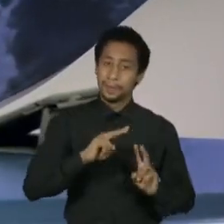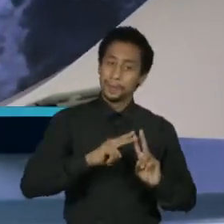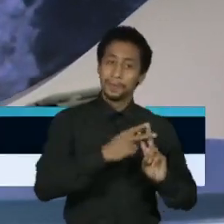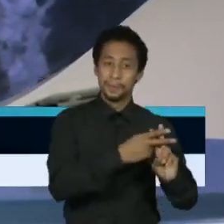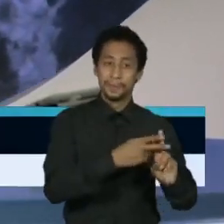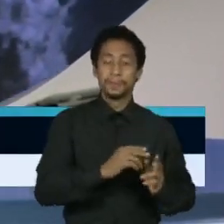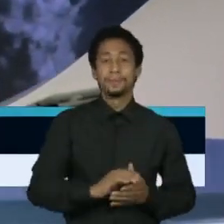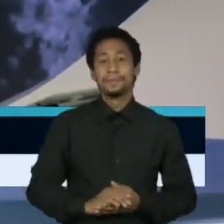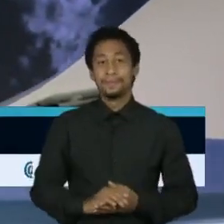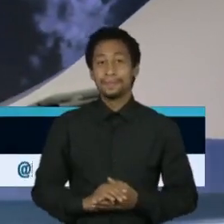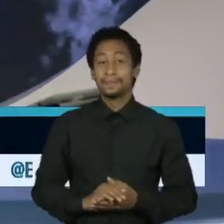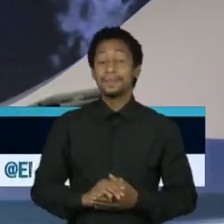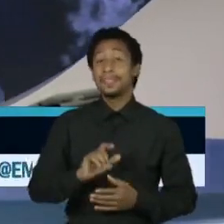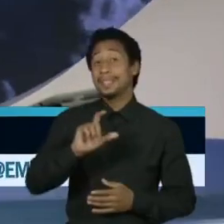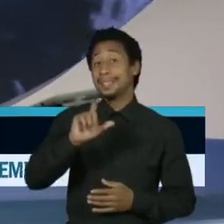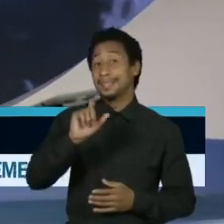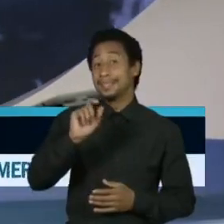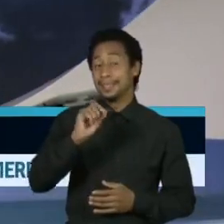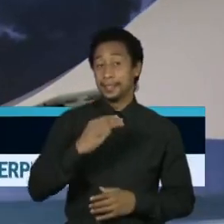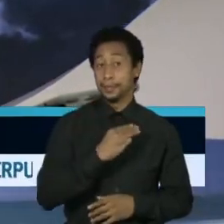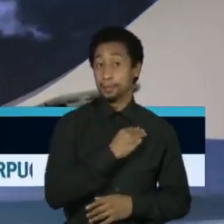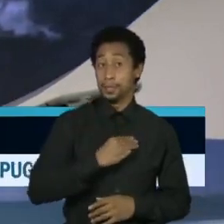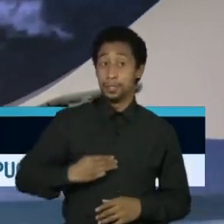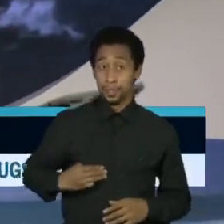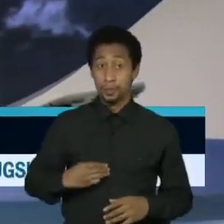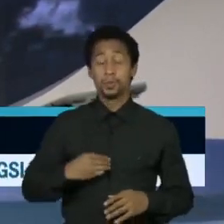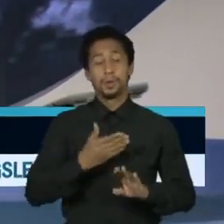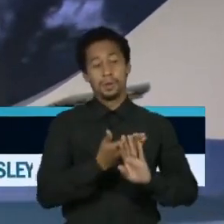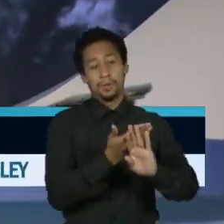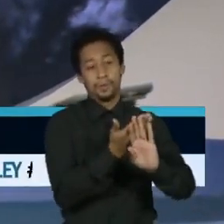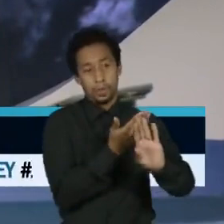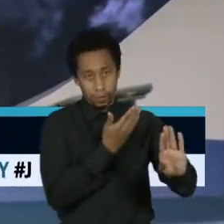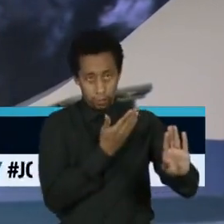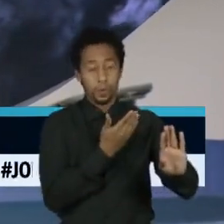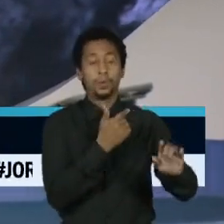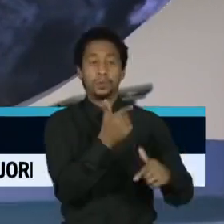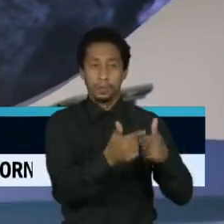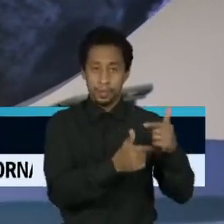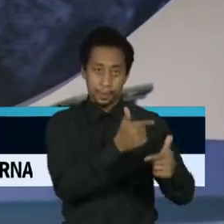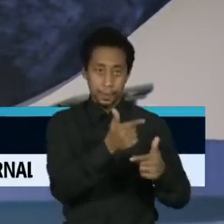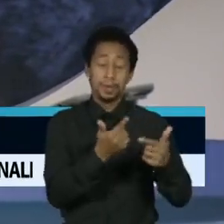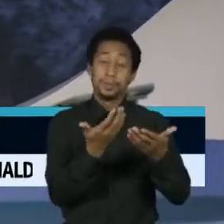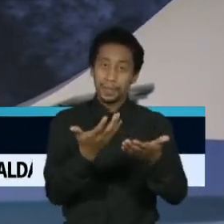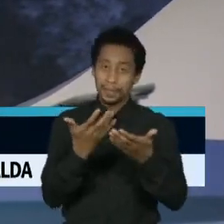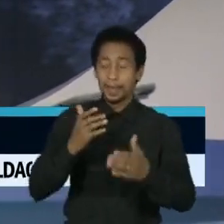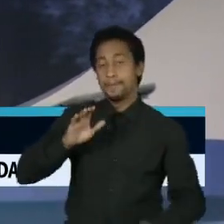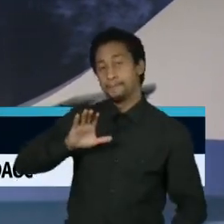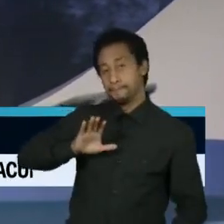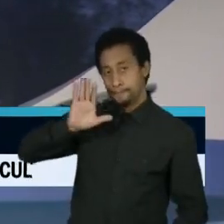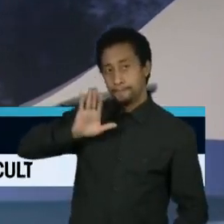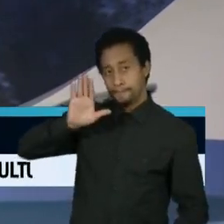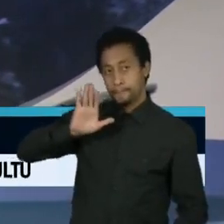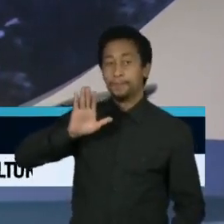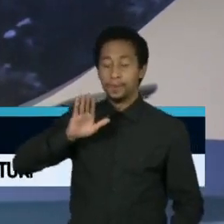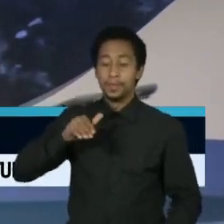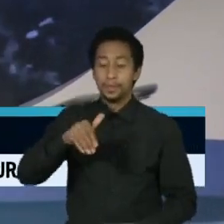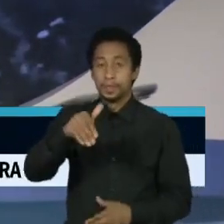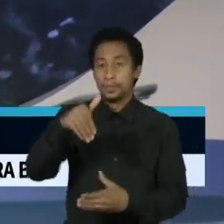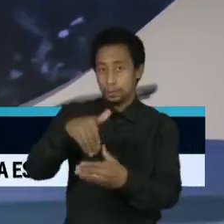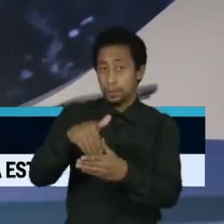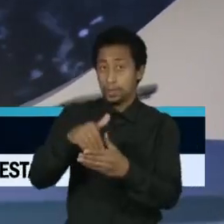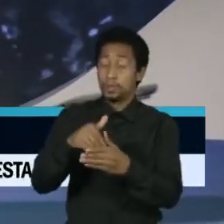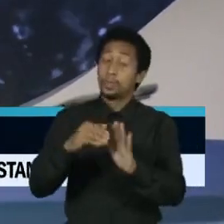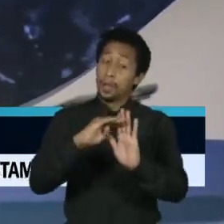Dez ministros deixaram o governo federal hoje para se candidatar a novos cargos. A lei exige que o movimento aconteça até seis meses antes